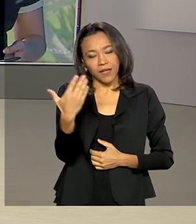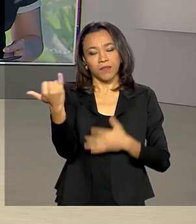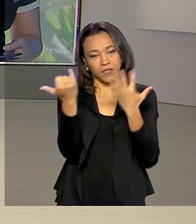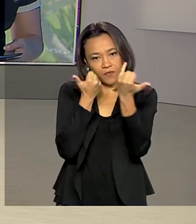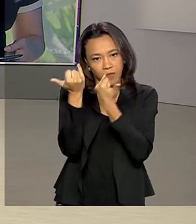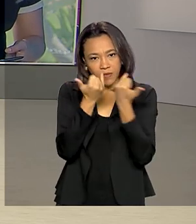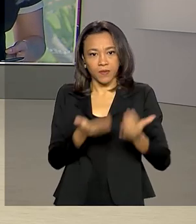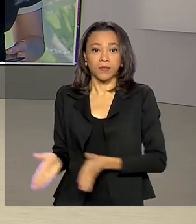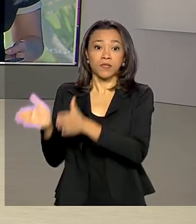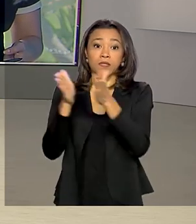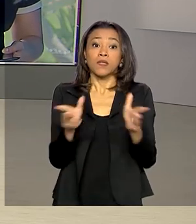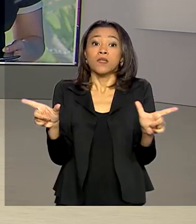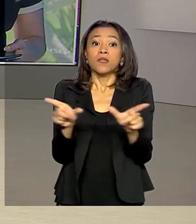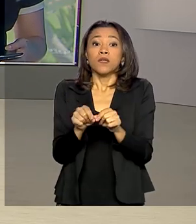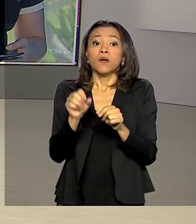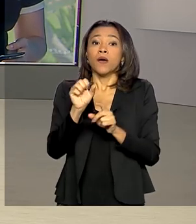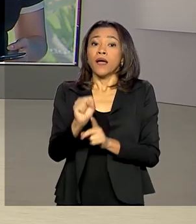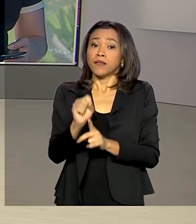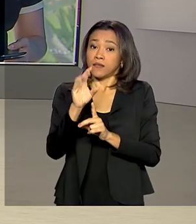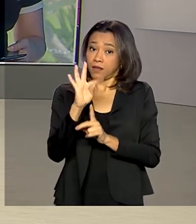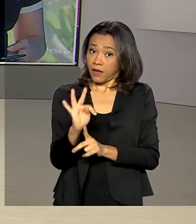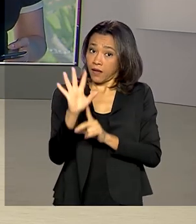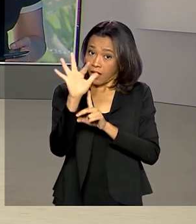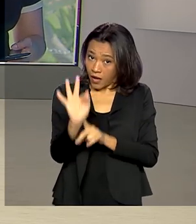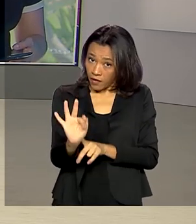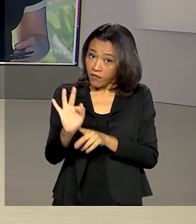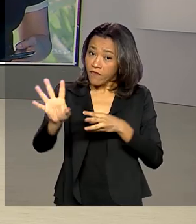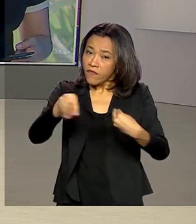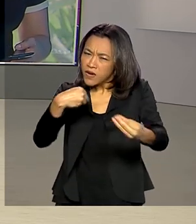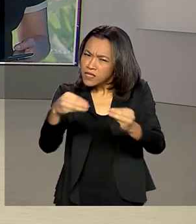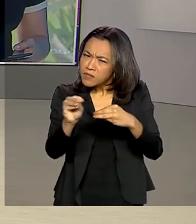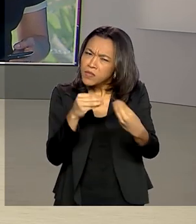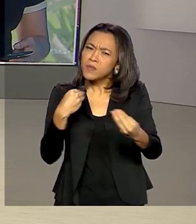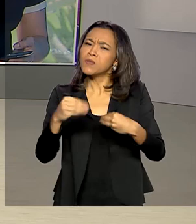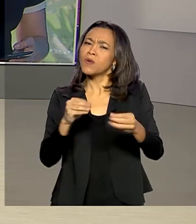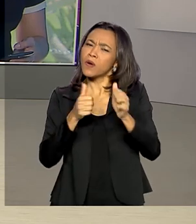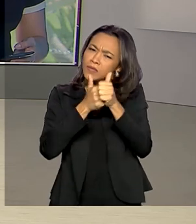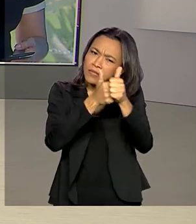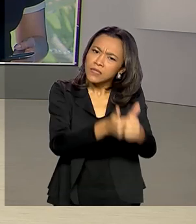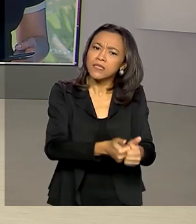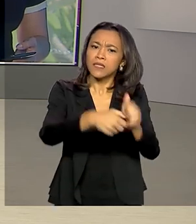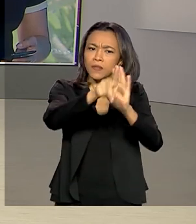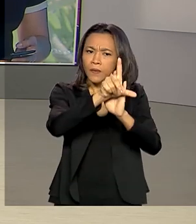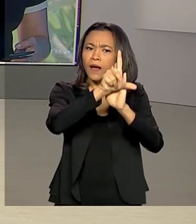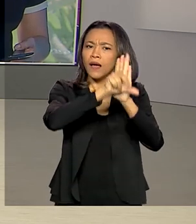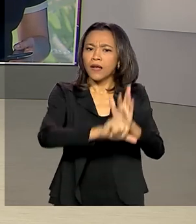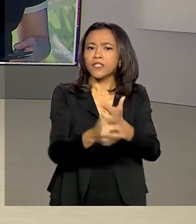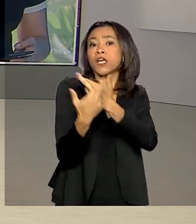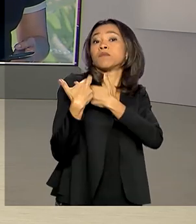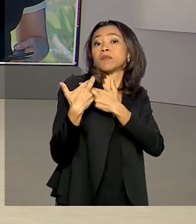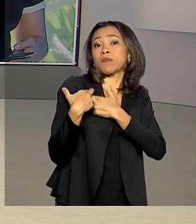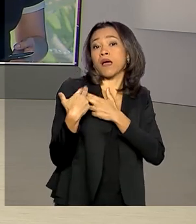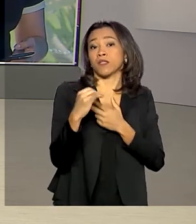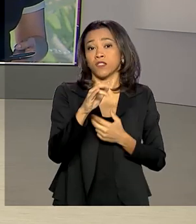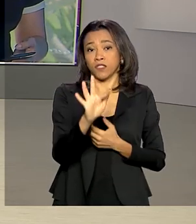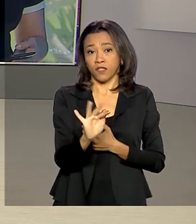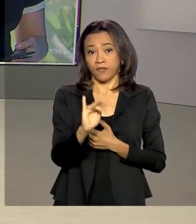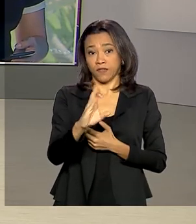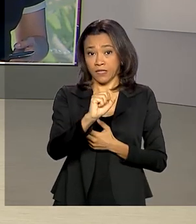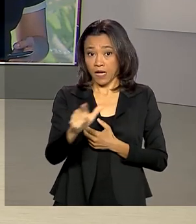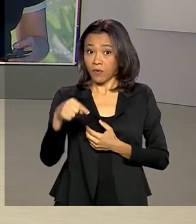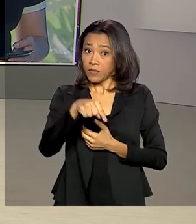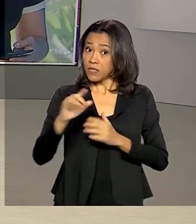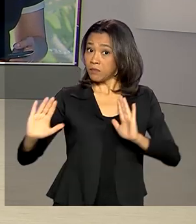E olha, o STF autorizou a flexibilização do cumprimento da lei de responsabilidade fiscal durante o período de enfrentamento da pandemia.